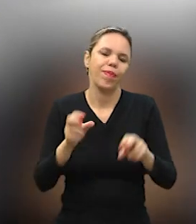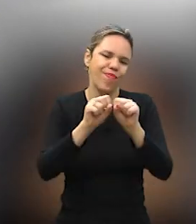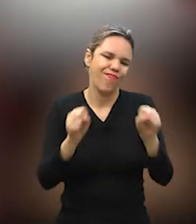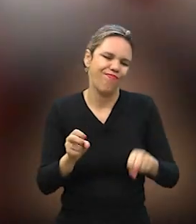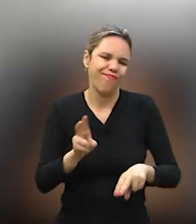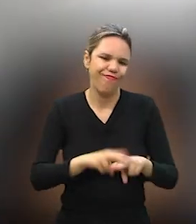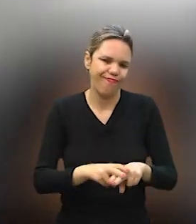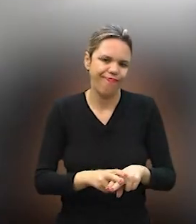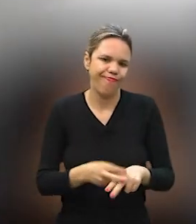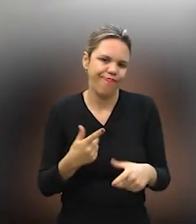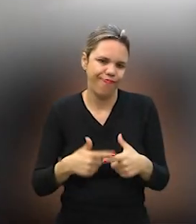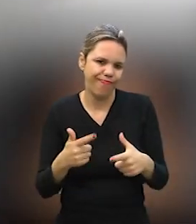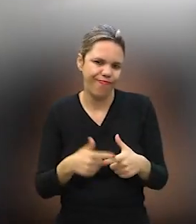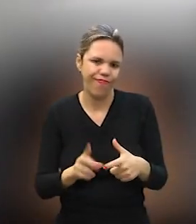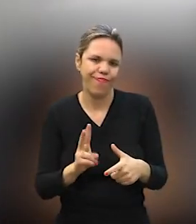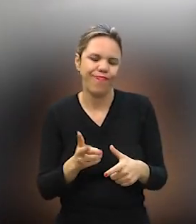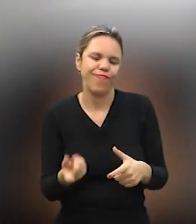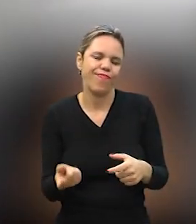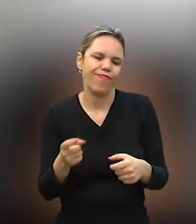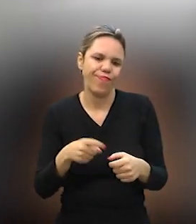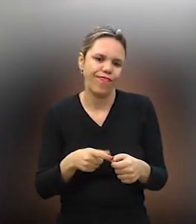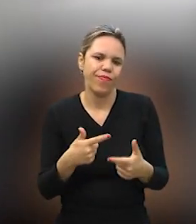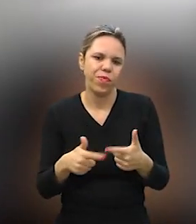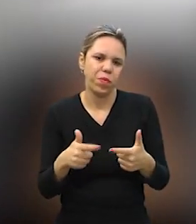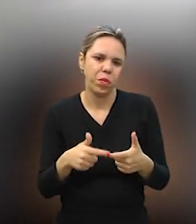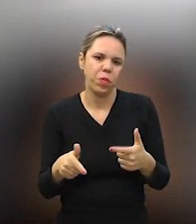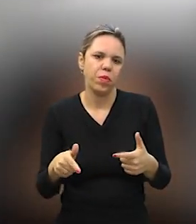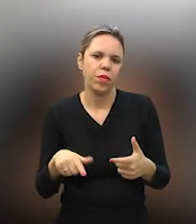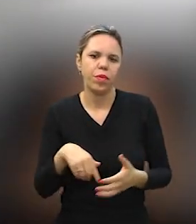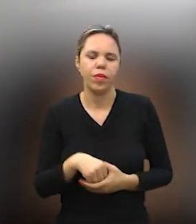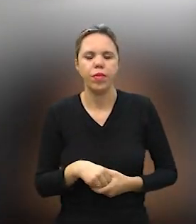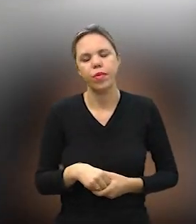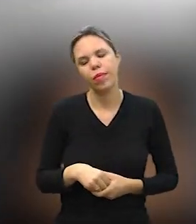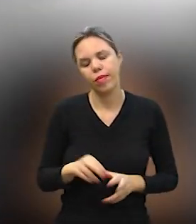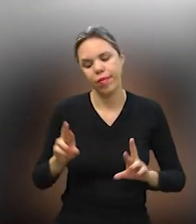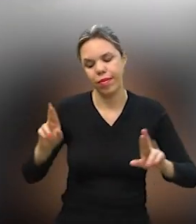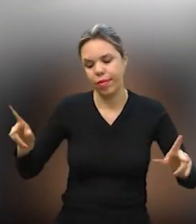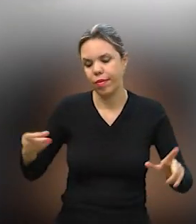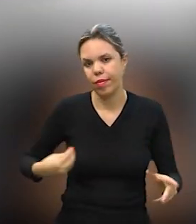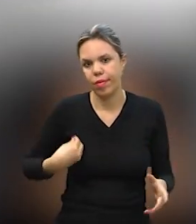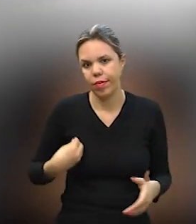sistema, acaba colapsando cada vez mais esse mundo e é um universo muito diferente, né?